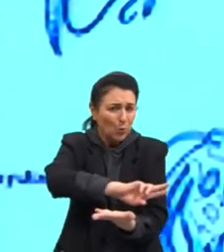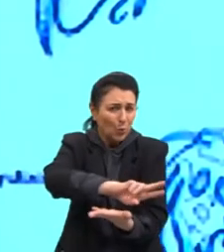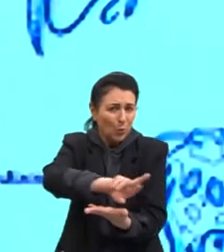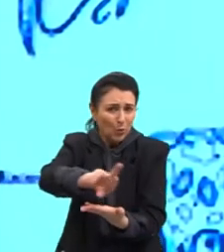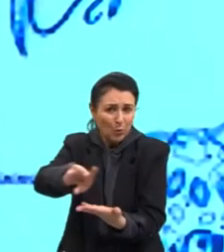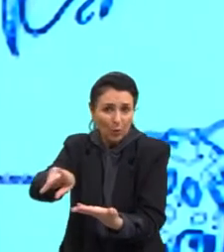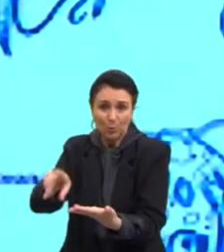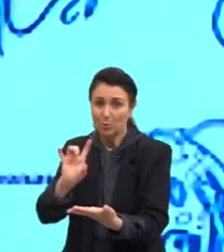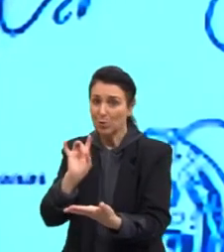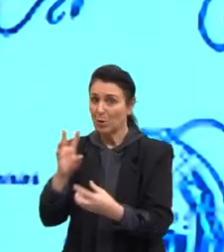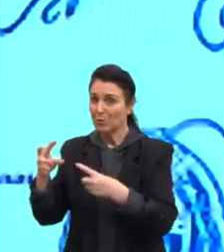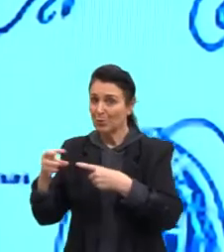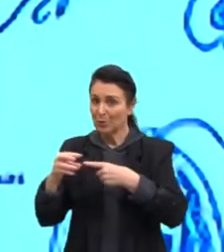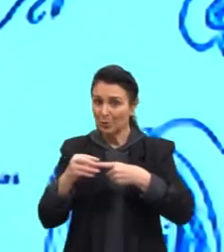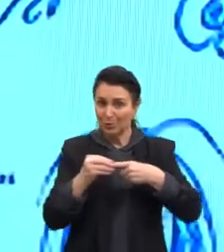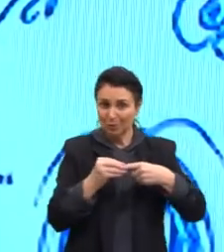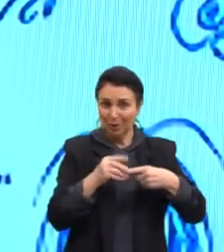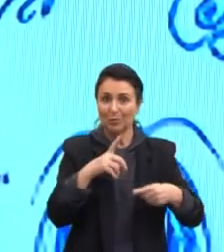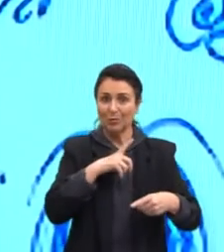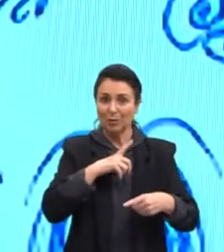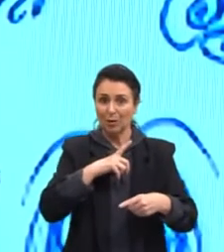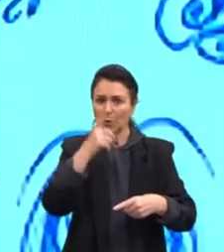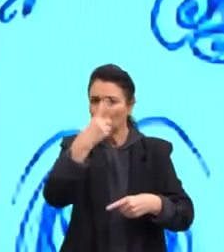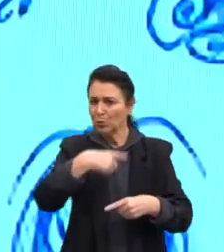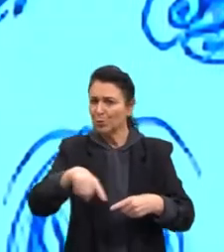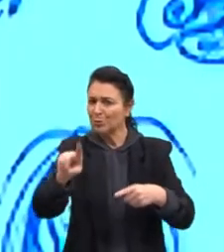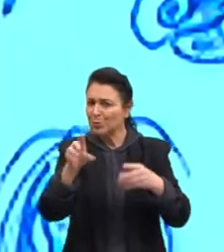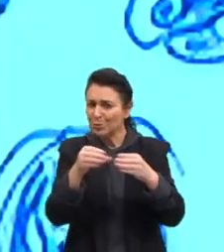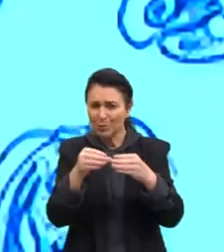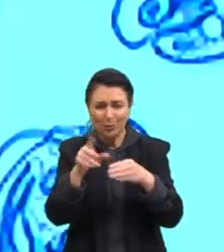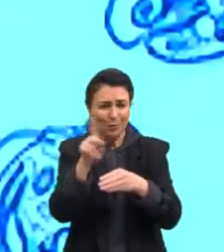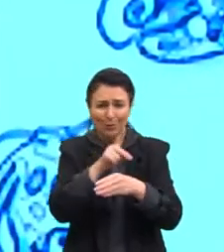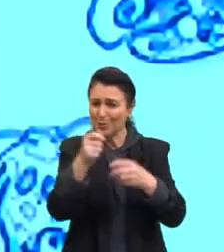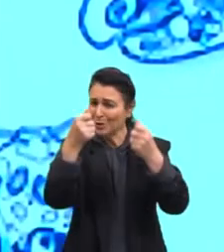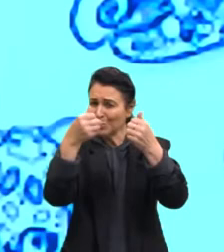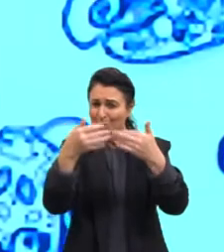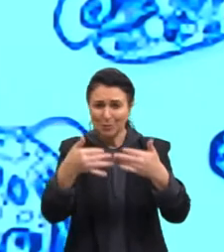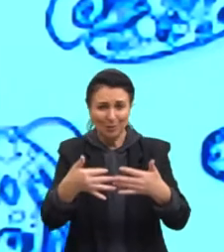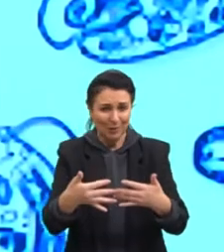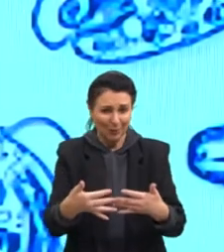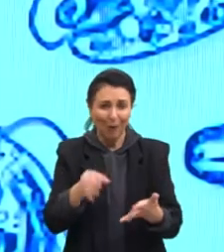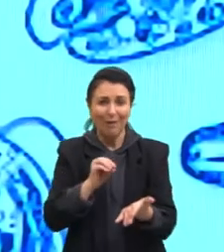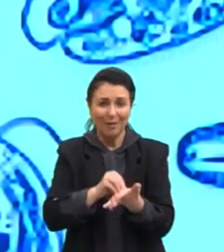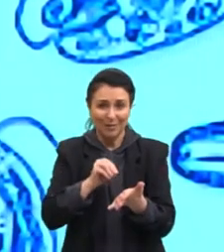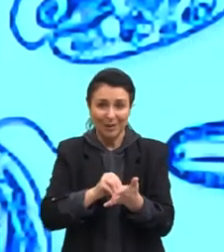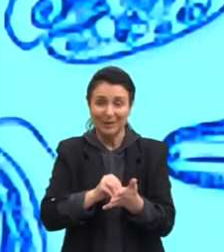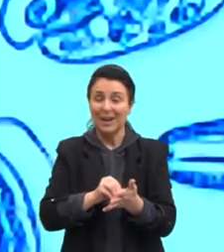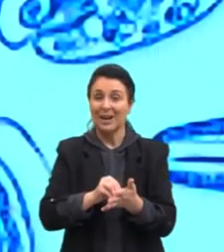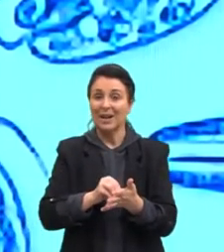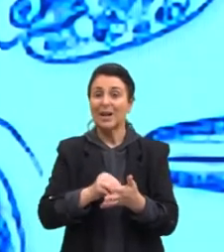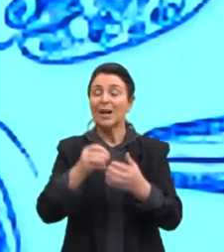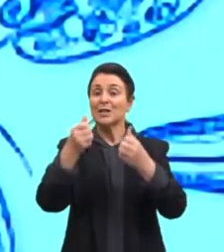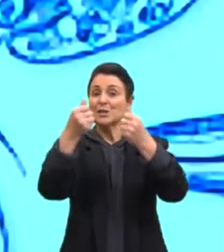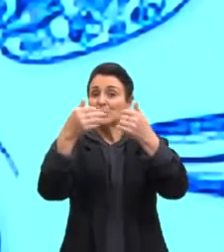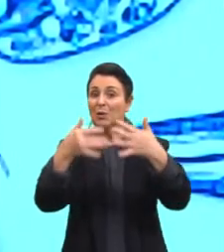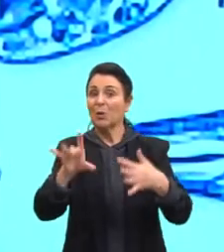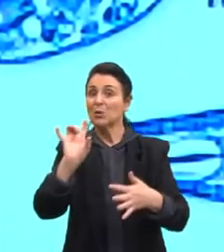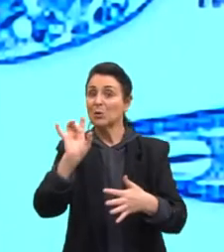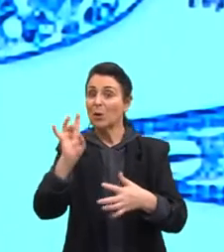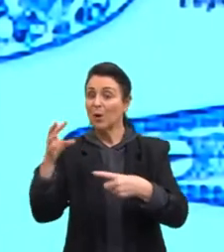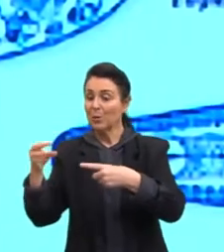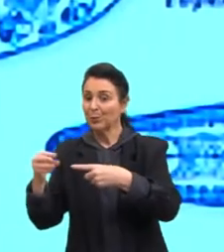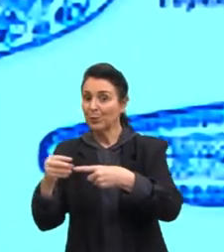os protozoários têm. Eu nem falei nos outros grupos ainda, hein? Olha só os protozoários, como eles são diversos.